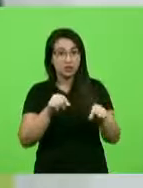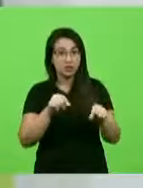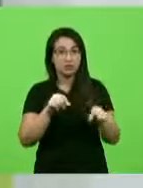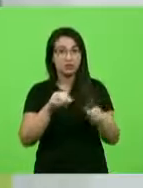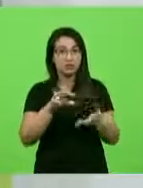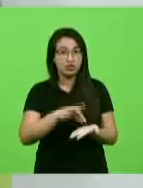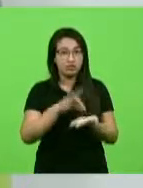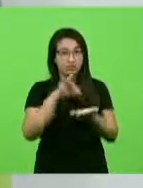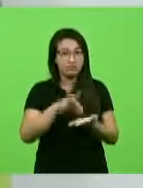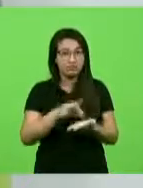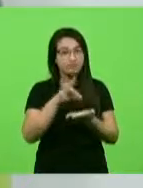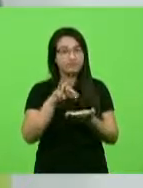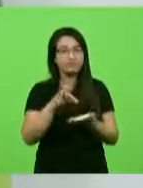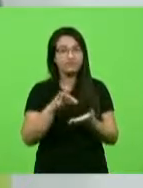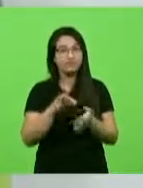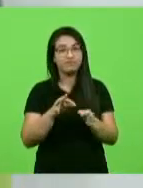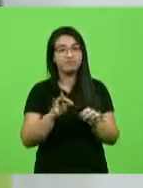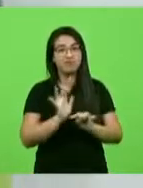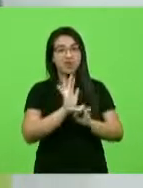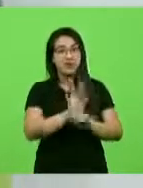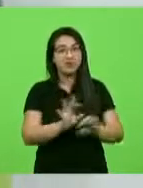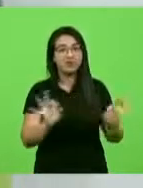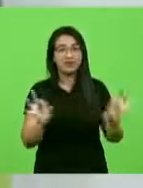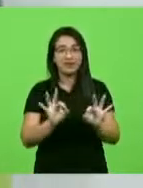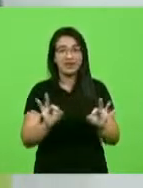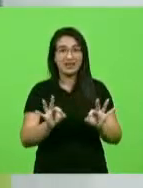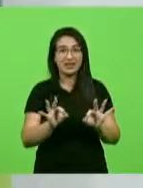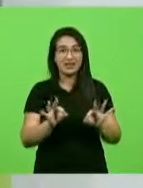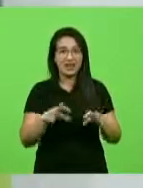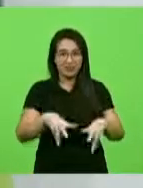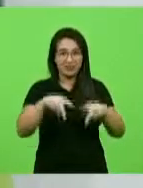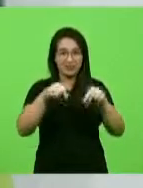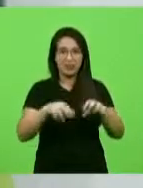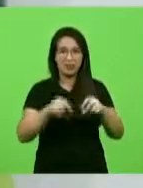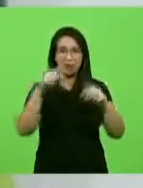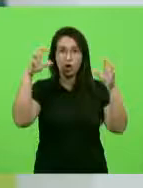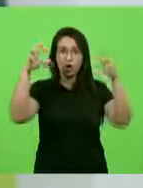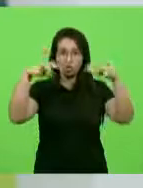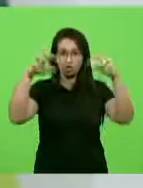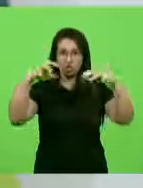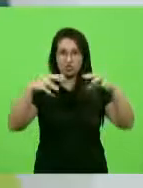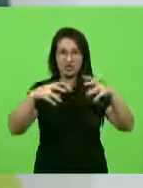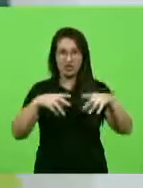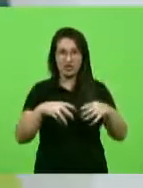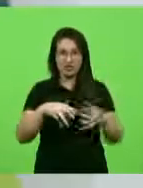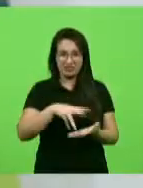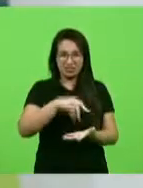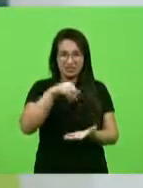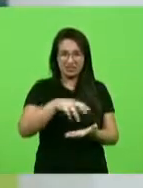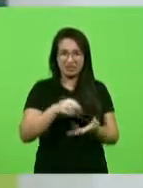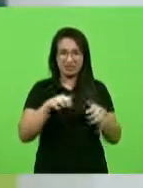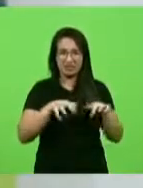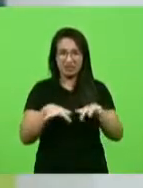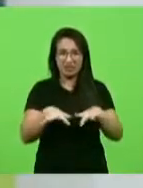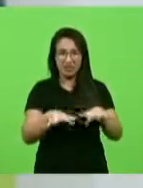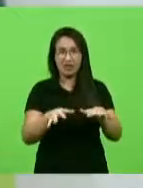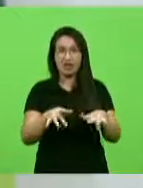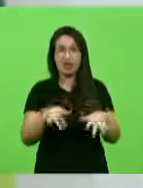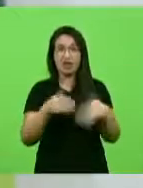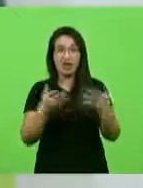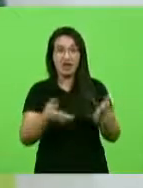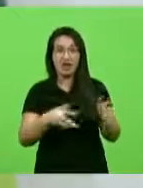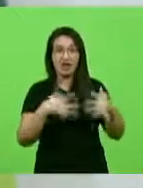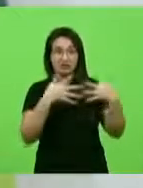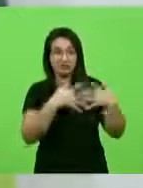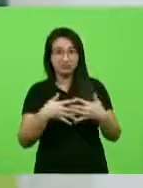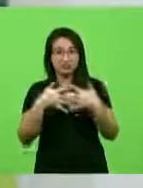oferece conforto algum é chão batido quando chove é barro quando está seco é pó o caminhoneiro não encontra conforto para ele